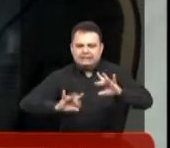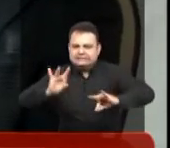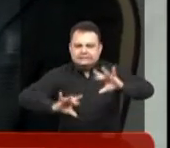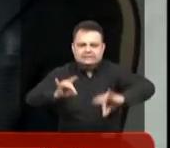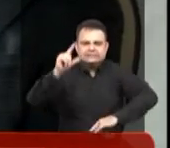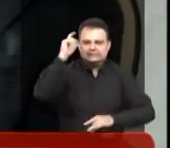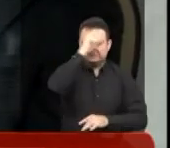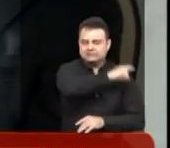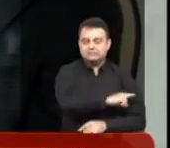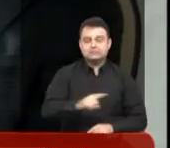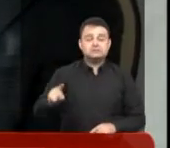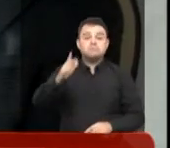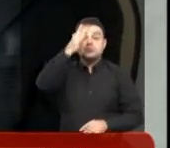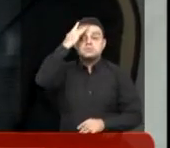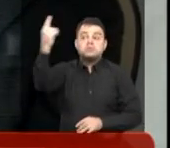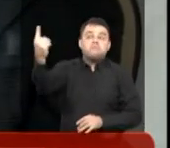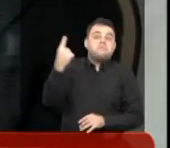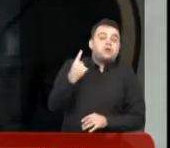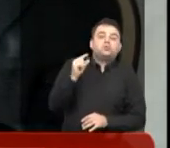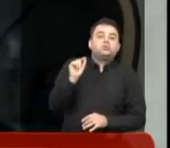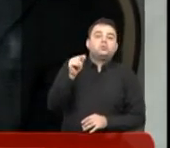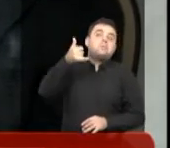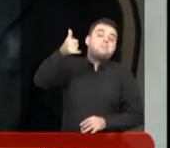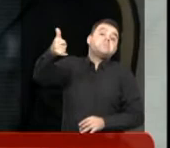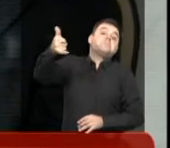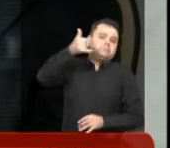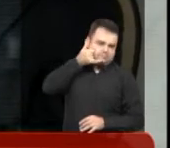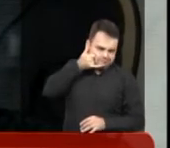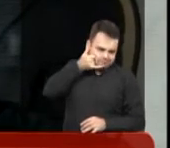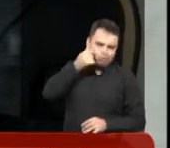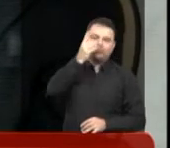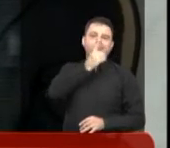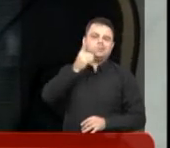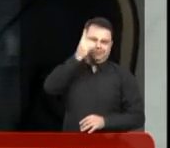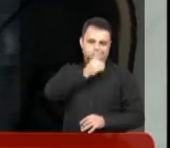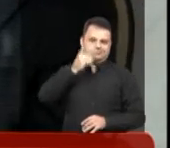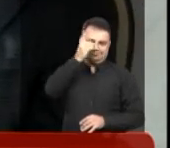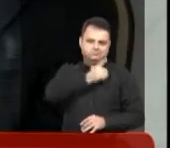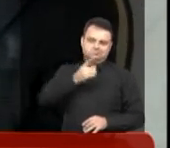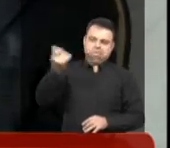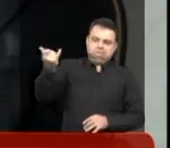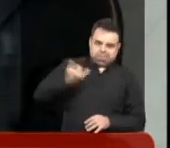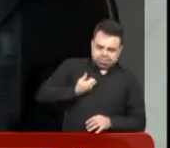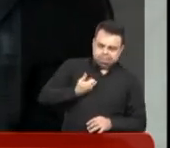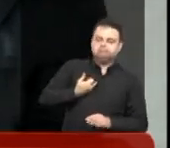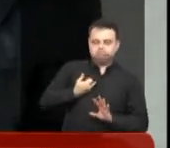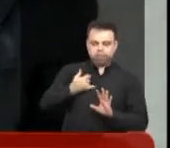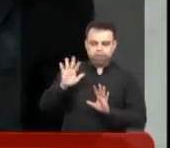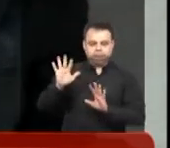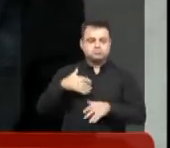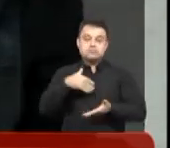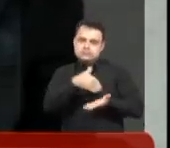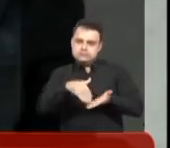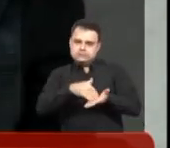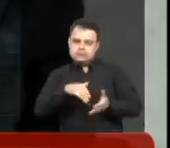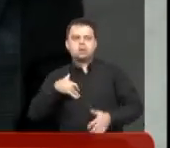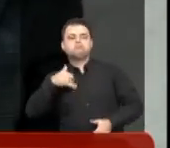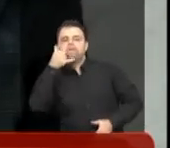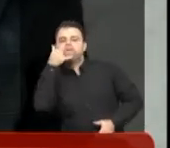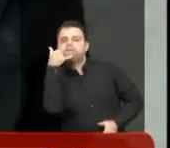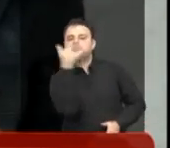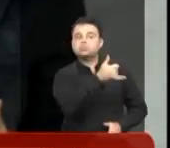pessoa me procurou, era um final de semana, pleno domingo, mas a gente não para, não liga. E a pessoa me ligou e eu liguei para ele, e ele foi muito